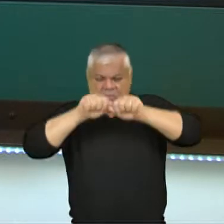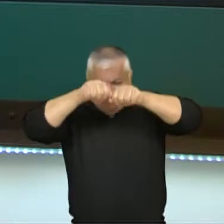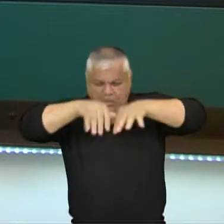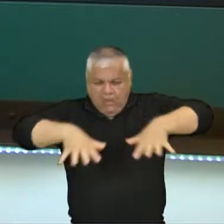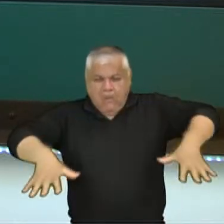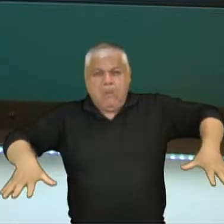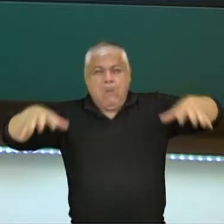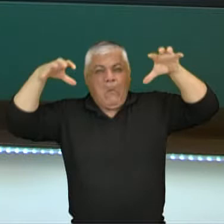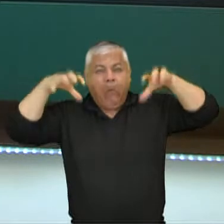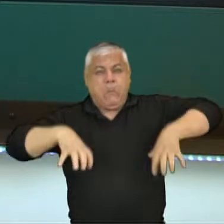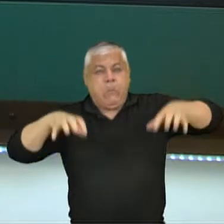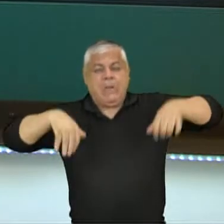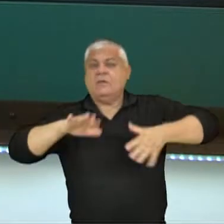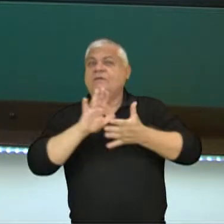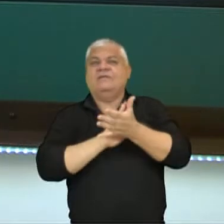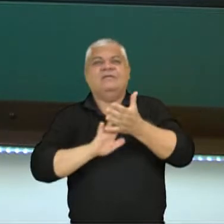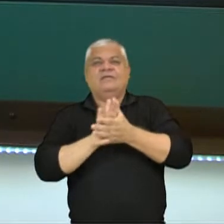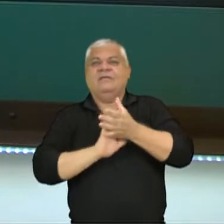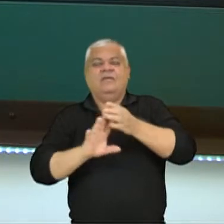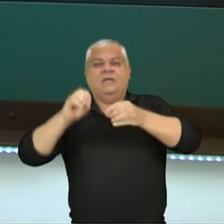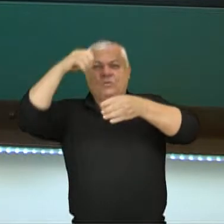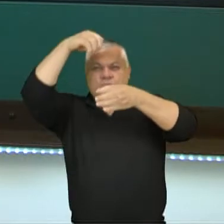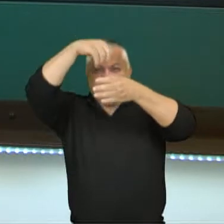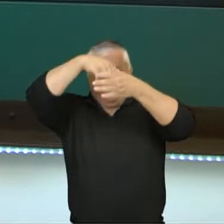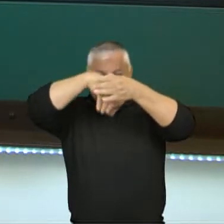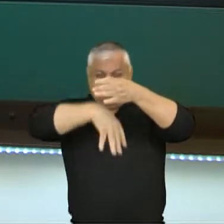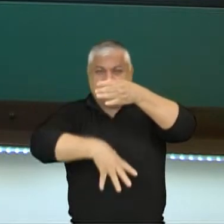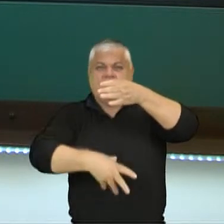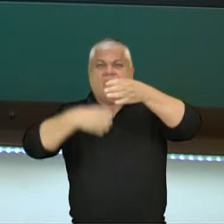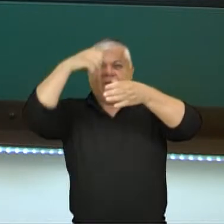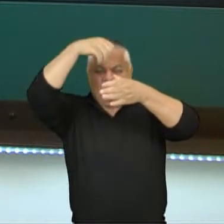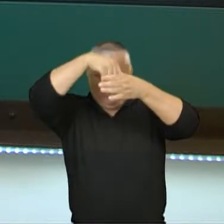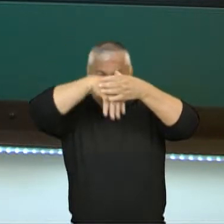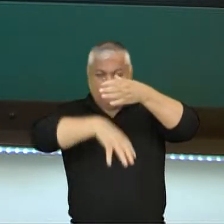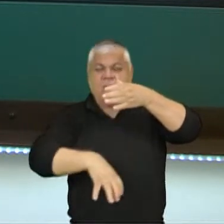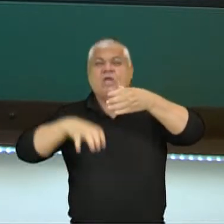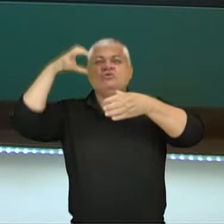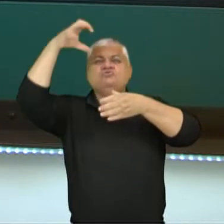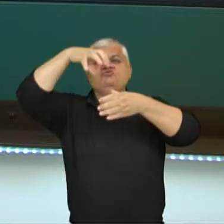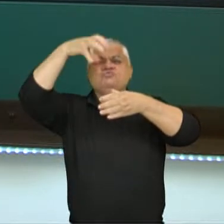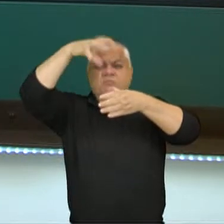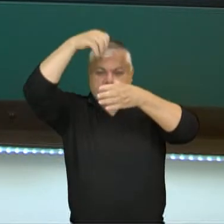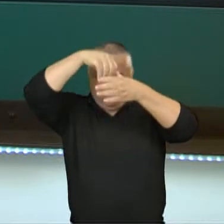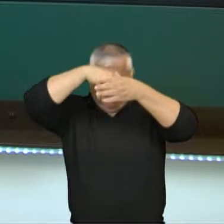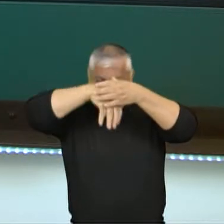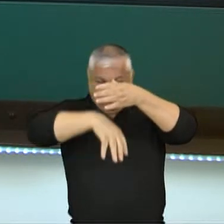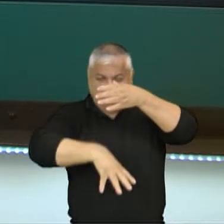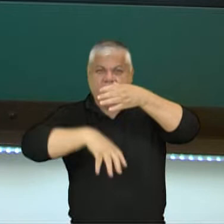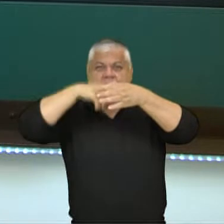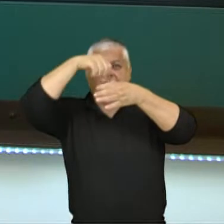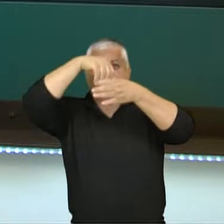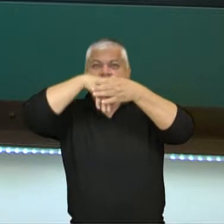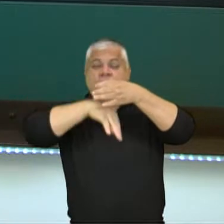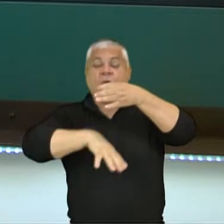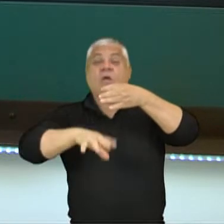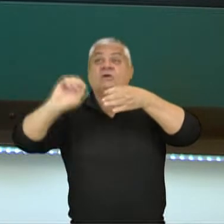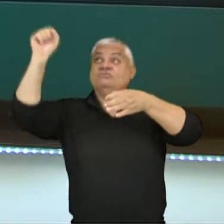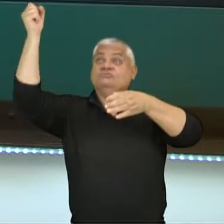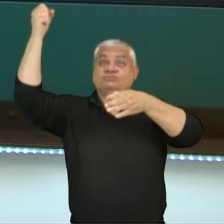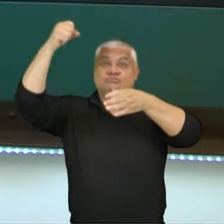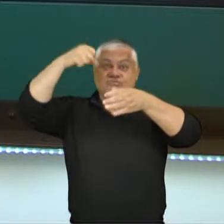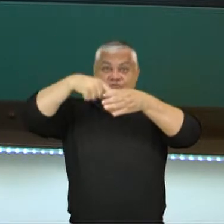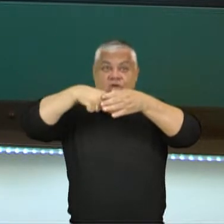concentrada só no meio. Por quê? Não existe meio de propagação, porque o óculo é muito direcional. Mas a luz solar,